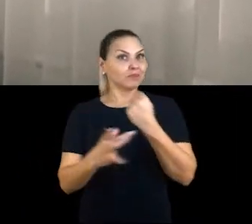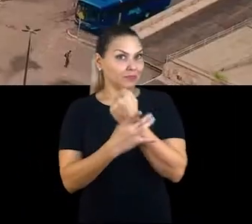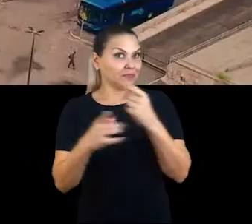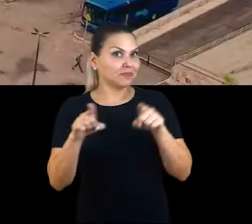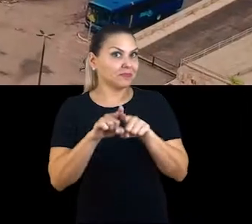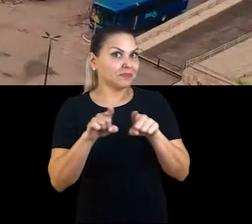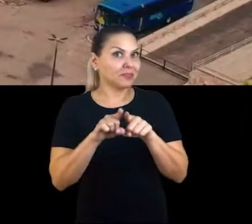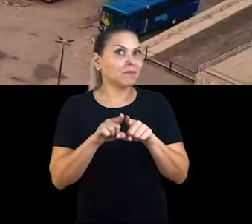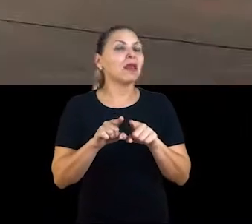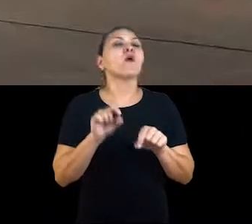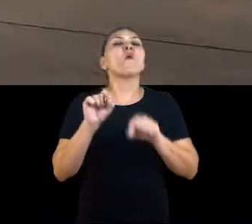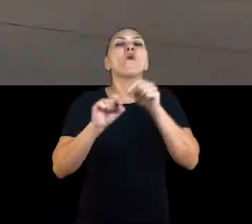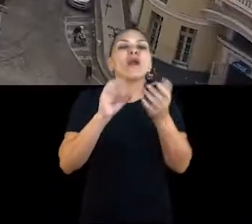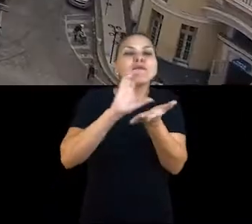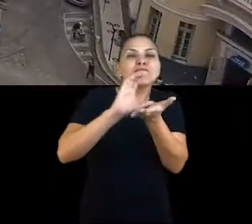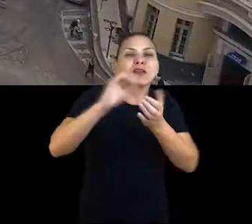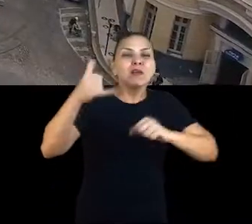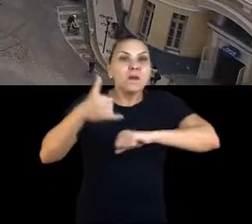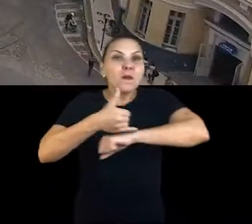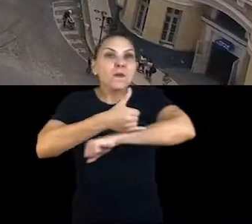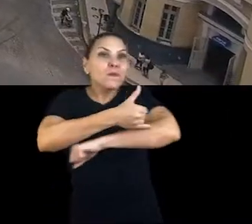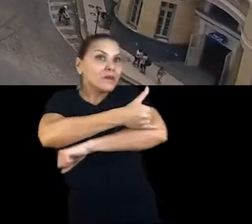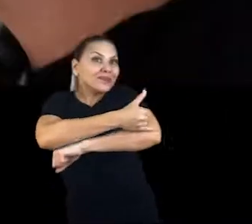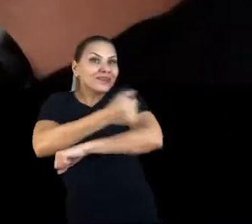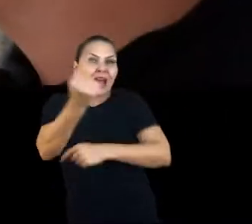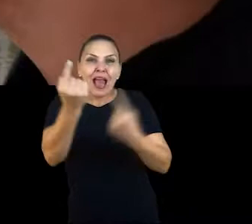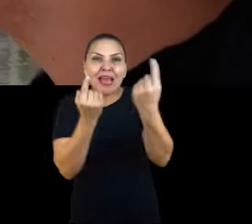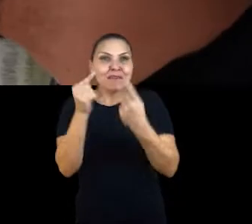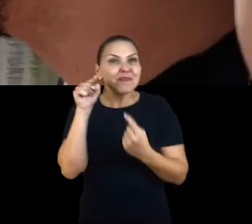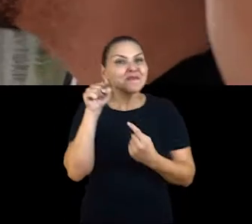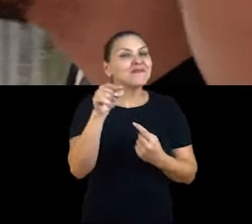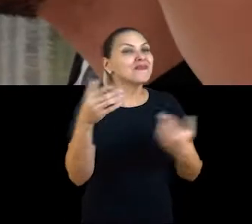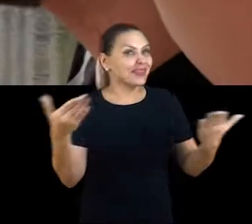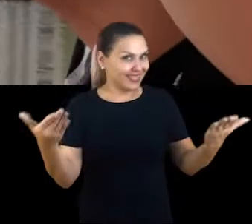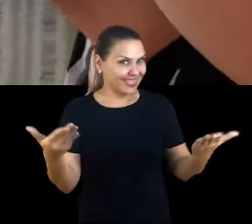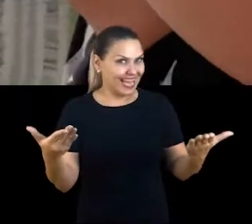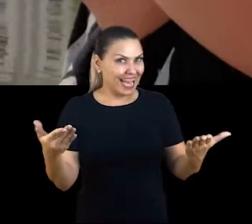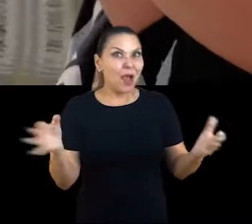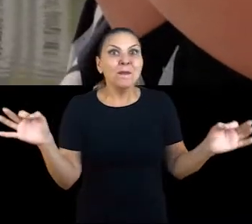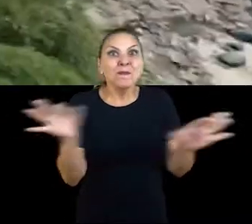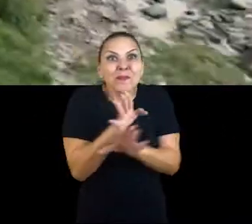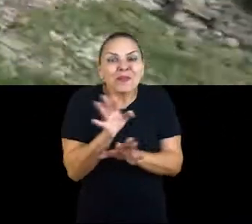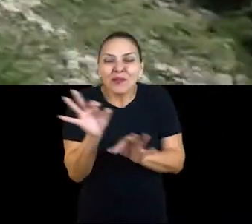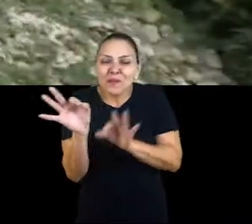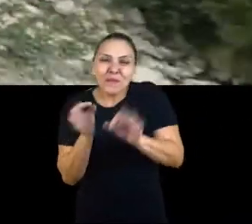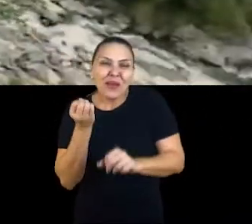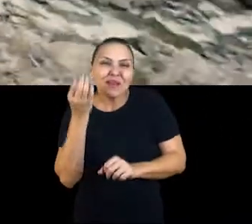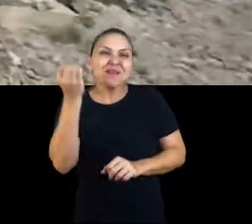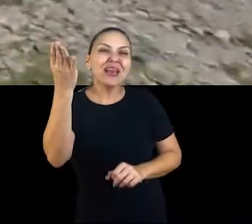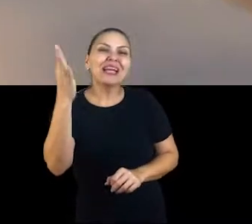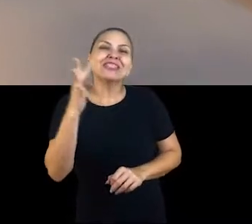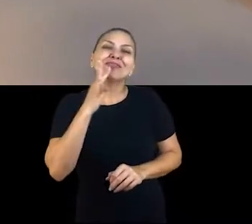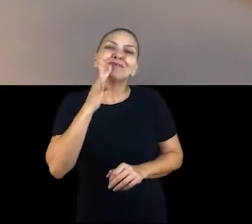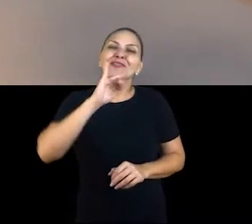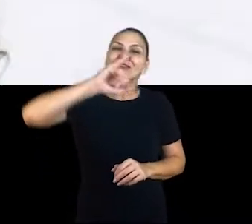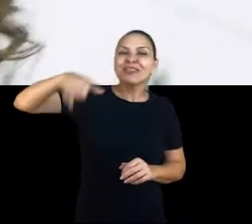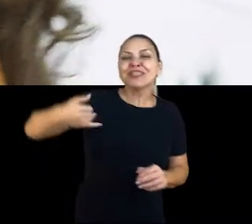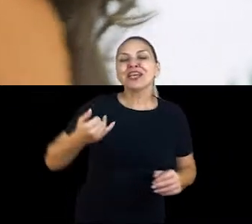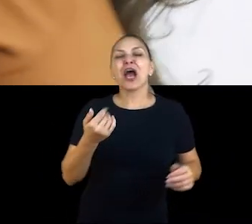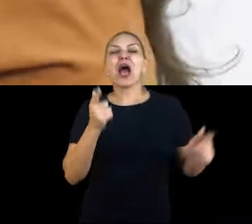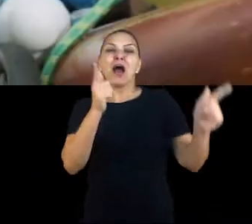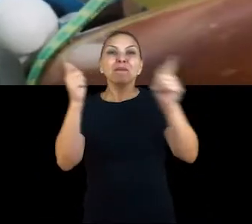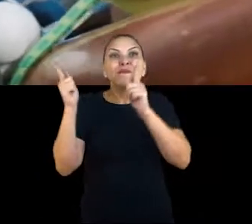segurança, sem contar com investimento em infraestrutura para receber você. Pronto, prepare a sua viagem para curtir.